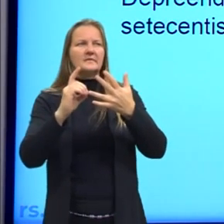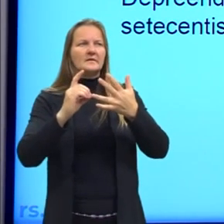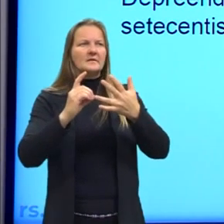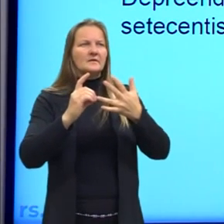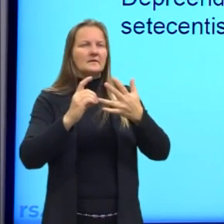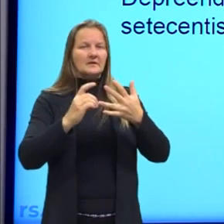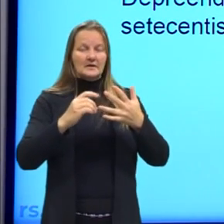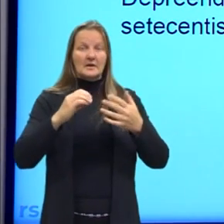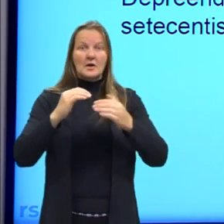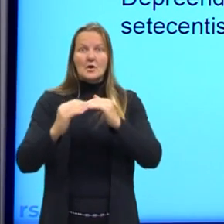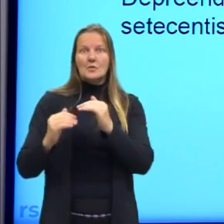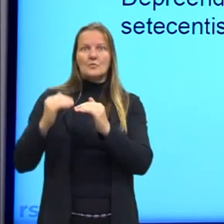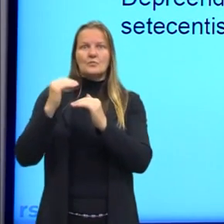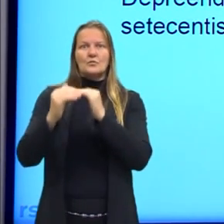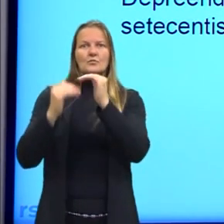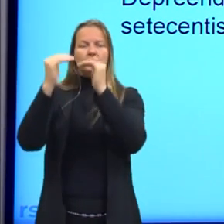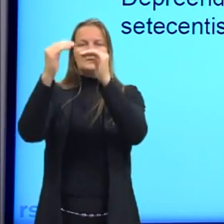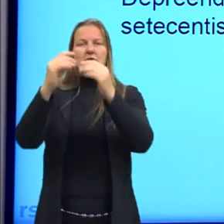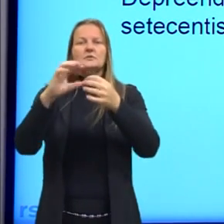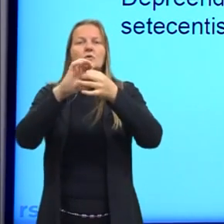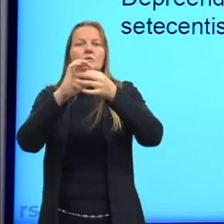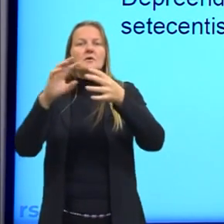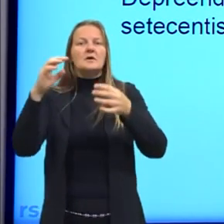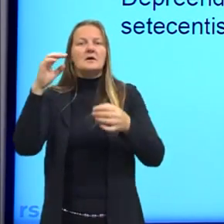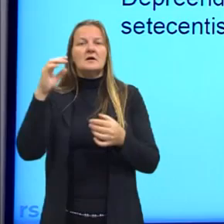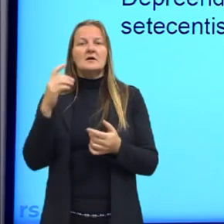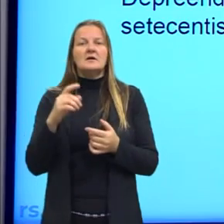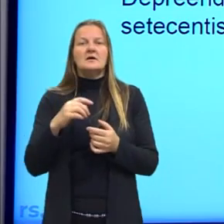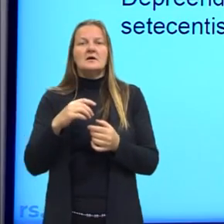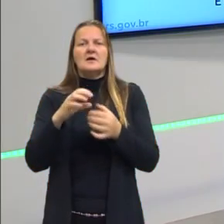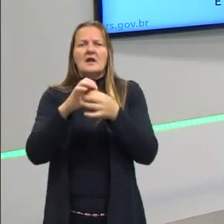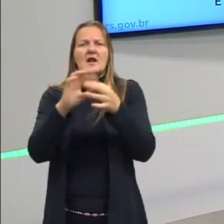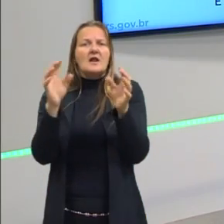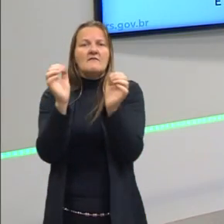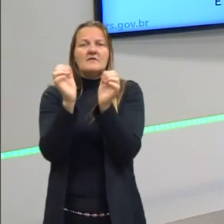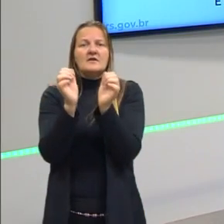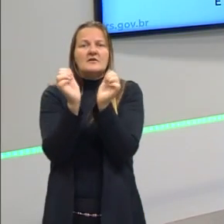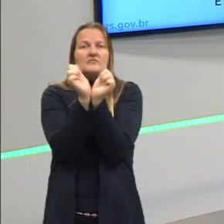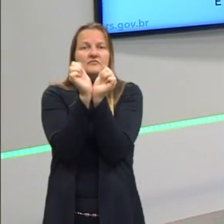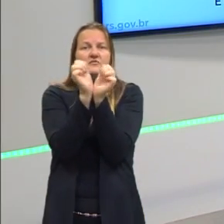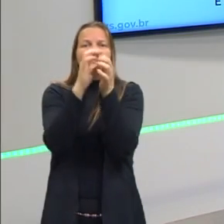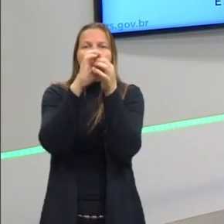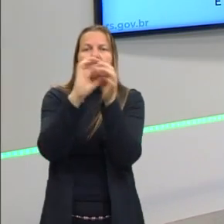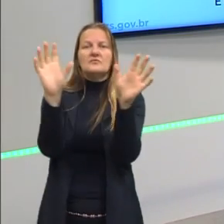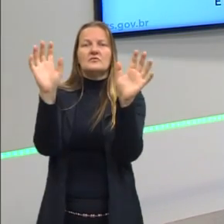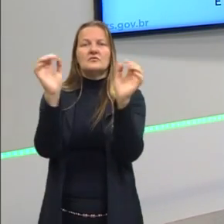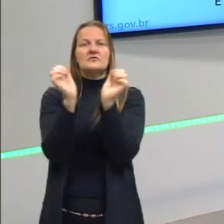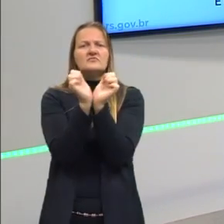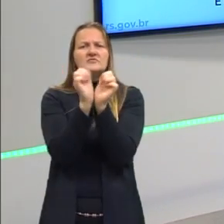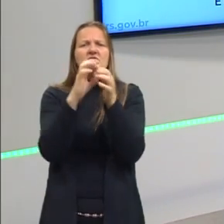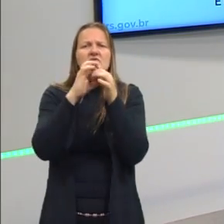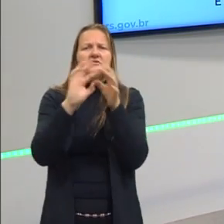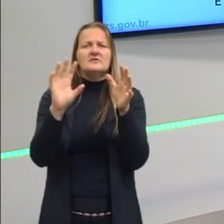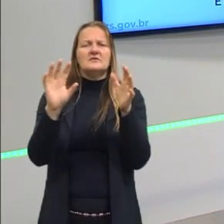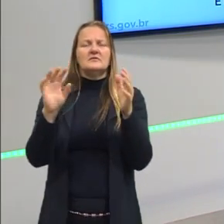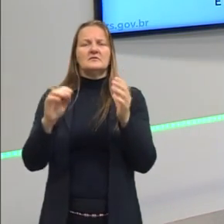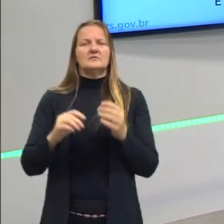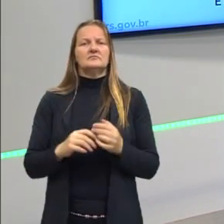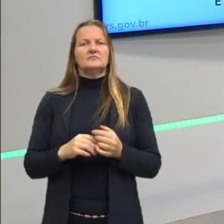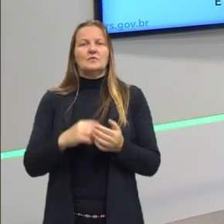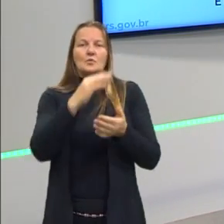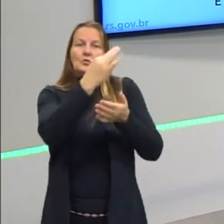crescimento da liberalidade na distribuição de alforrias. Alforria era a liberdade das pessoas escravizadas.